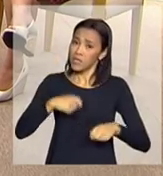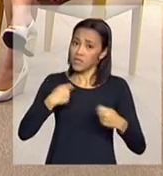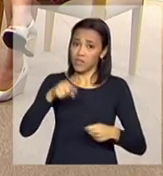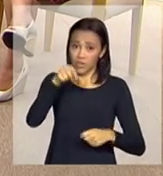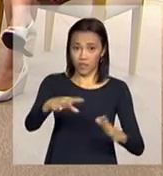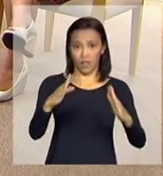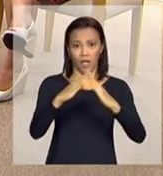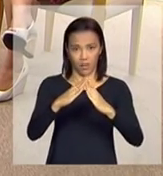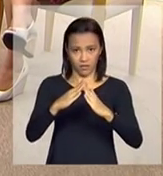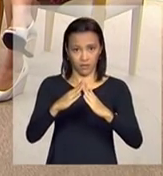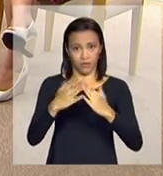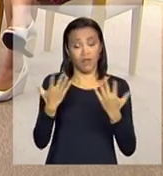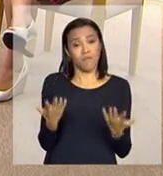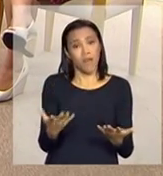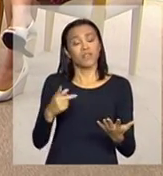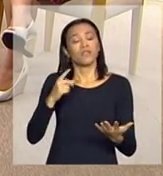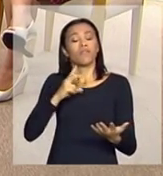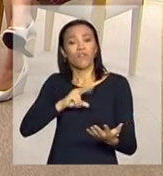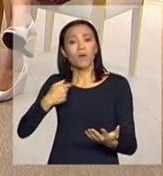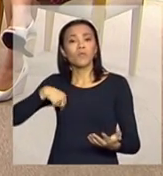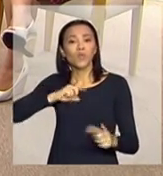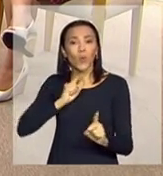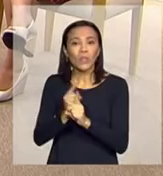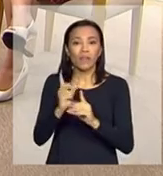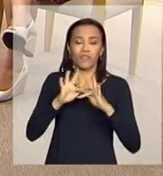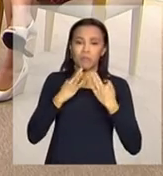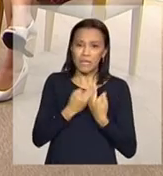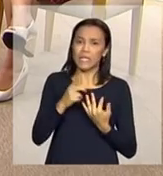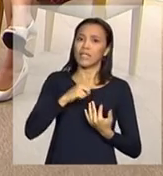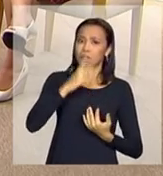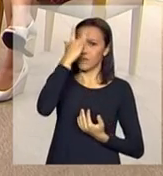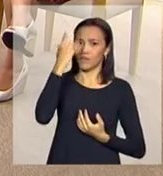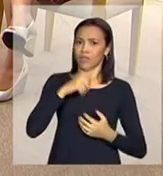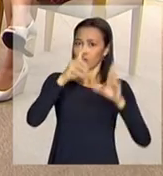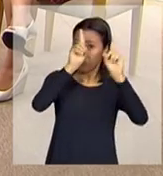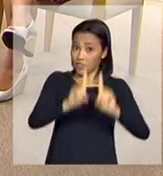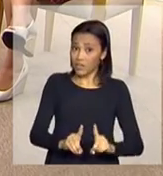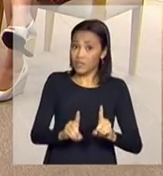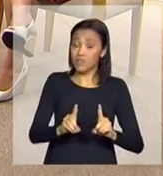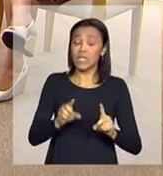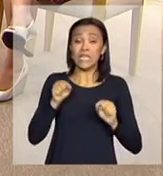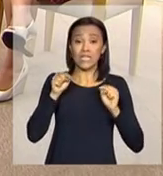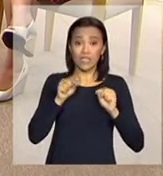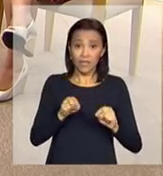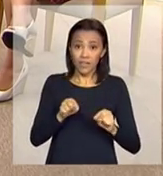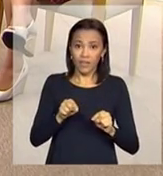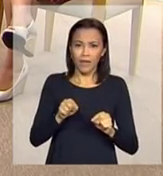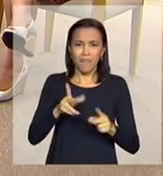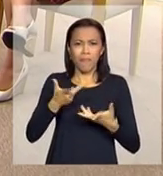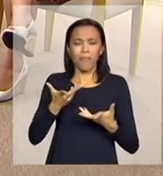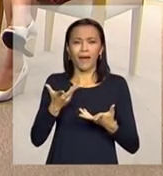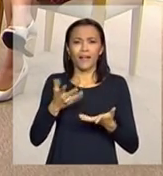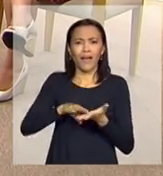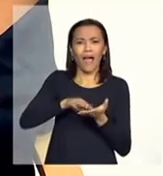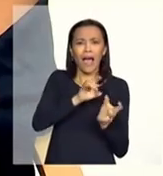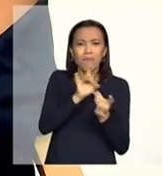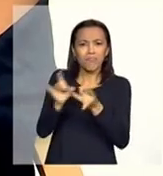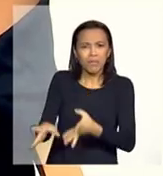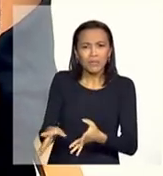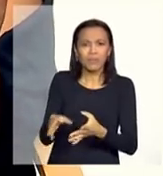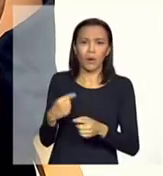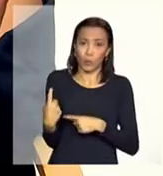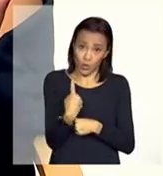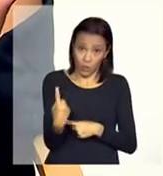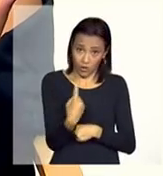Muitas vezes a gente vai encontrar famílias que têm pessoas com deficiência e que para sair de uma situação de isolamento,